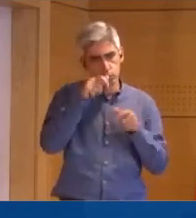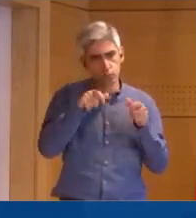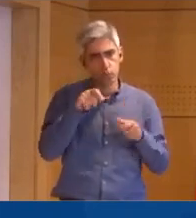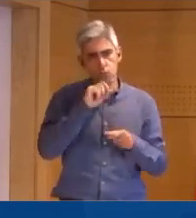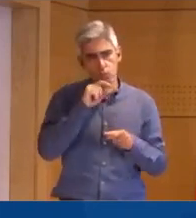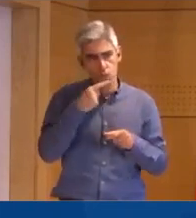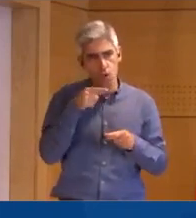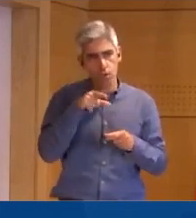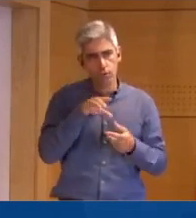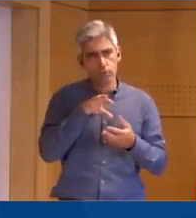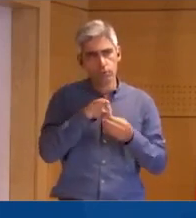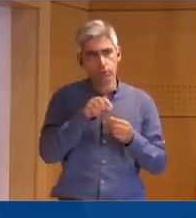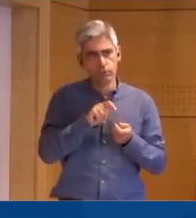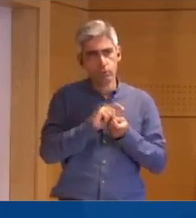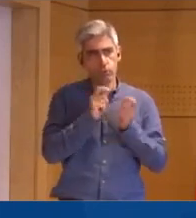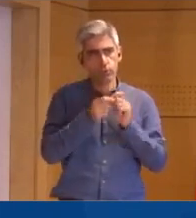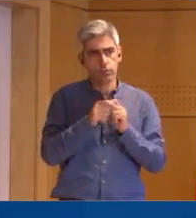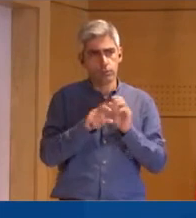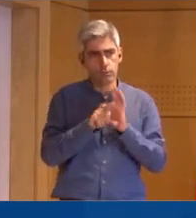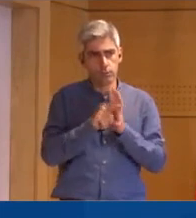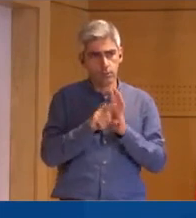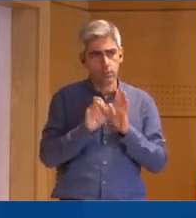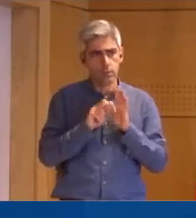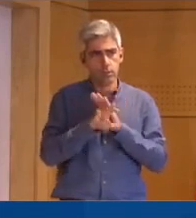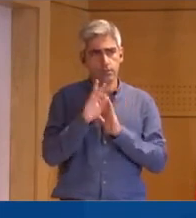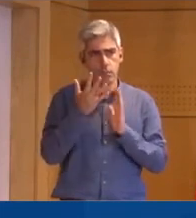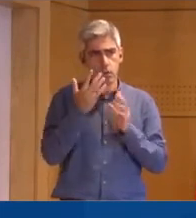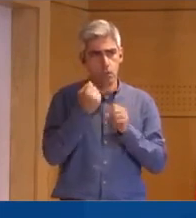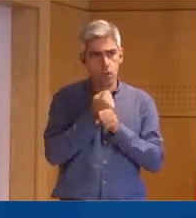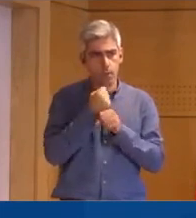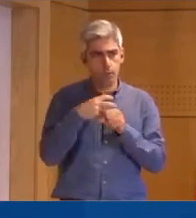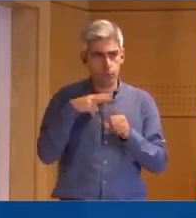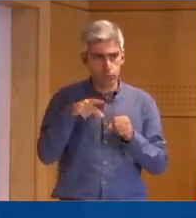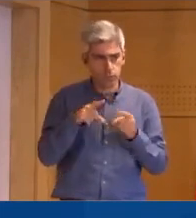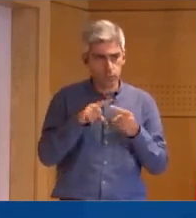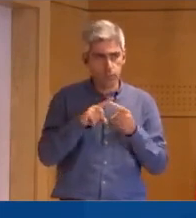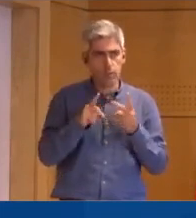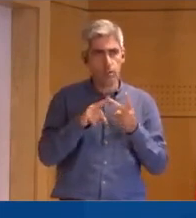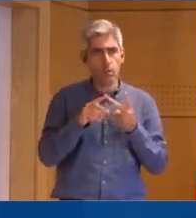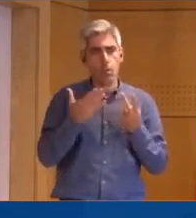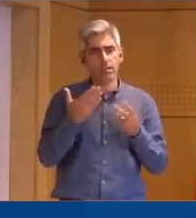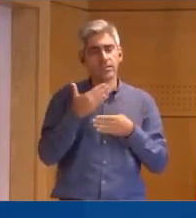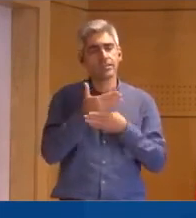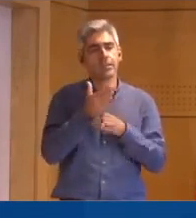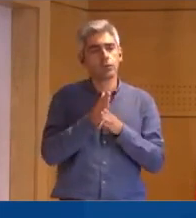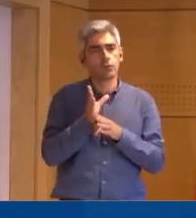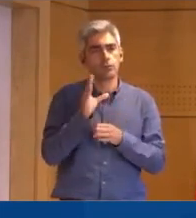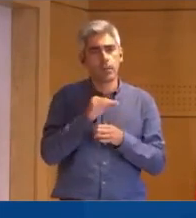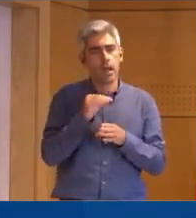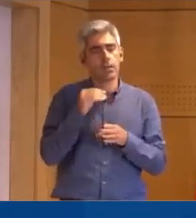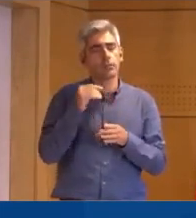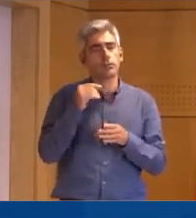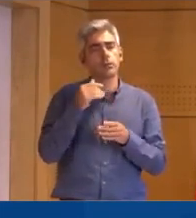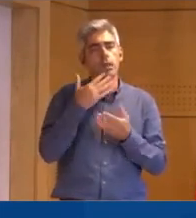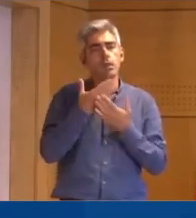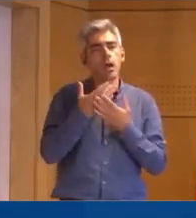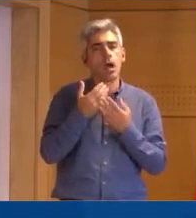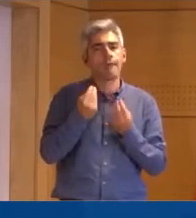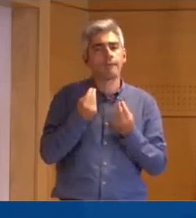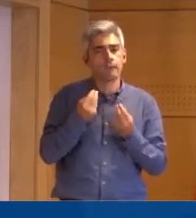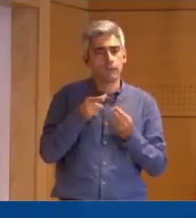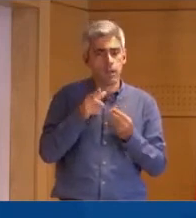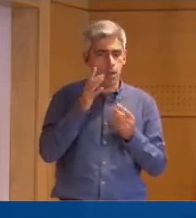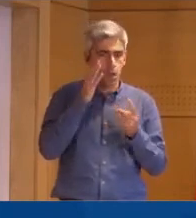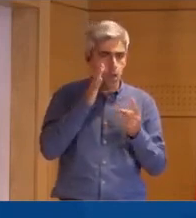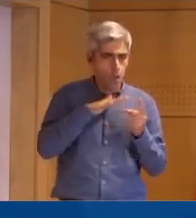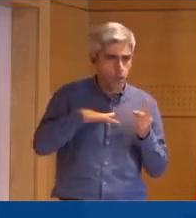abrangidas por esta mudança na lei para a entrada de mão de obra em Portugal e quais é que são os setores que serão mais privilegiados. Tenho alguma ideia, será